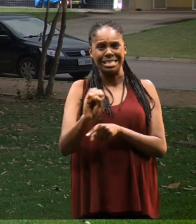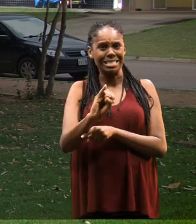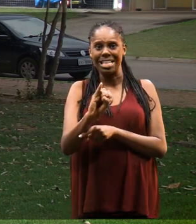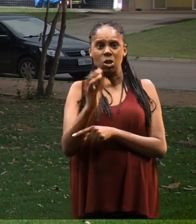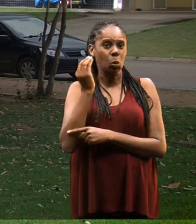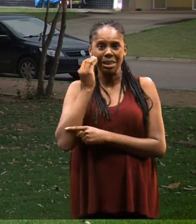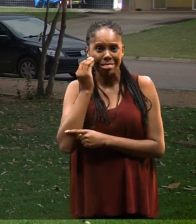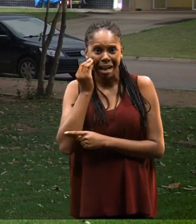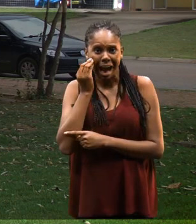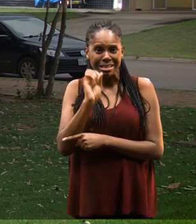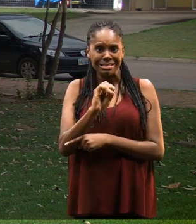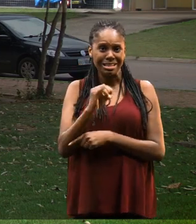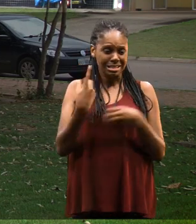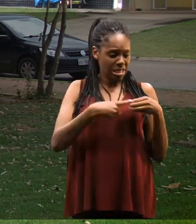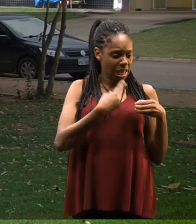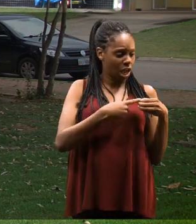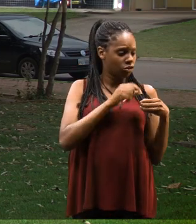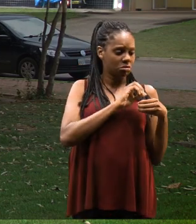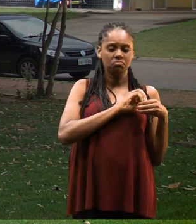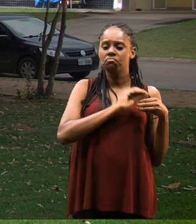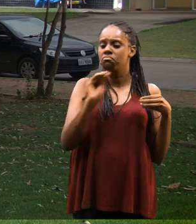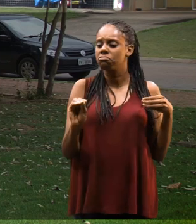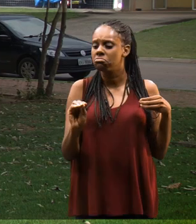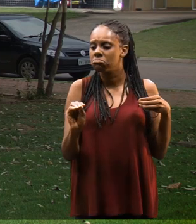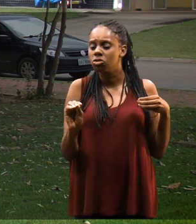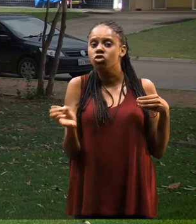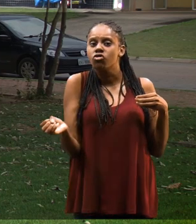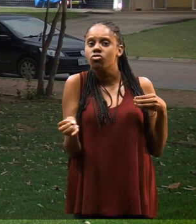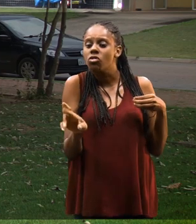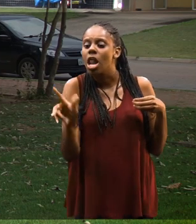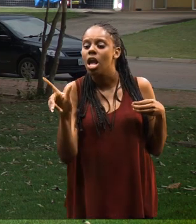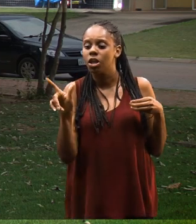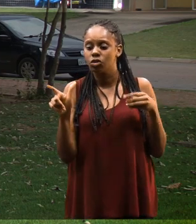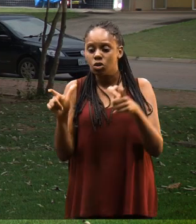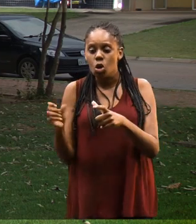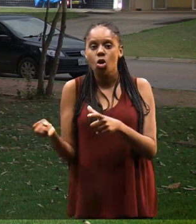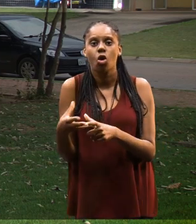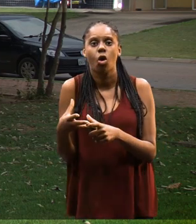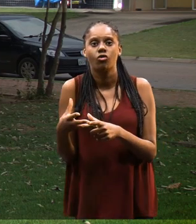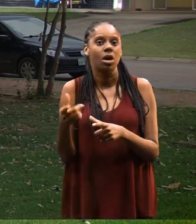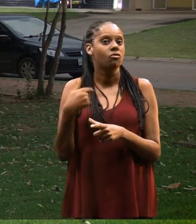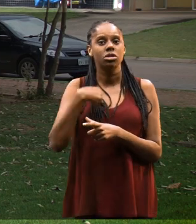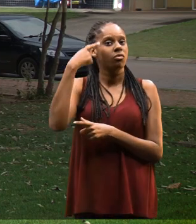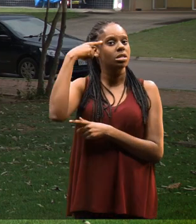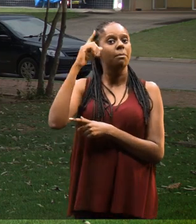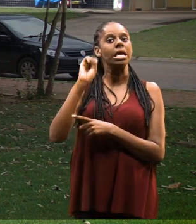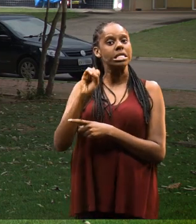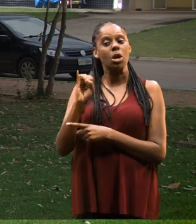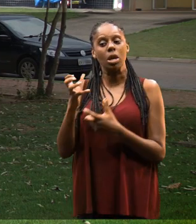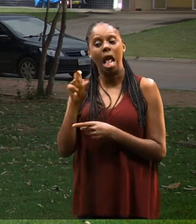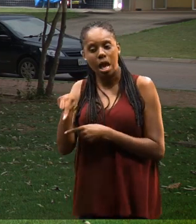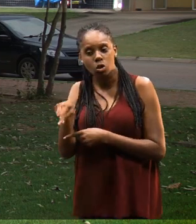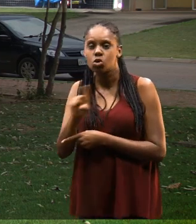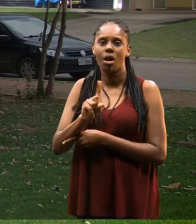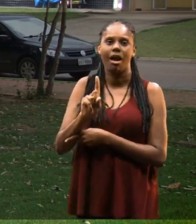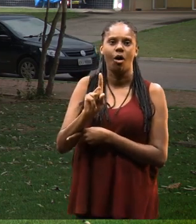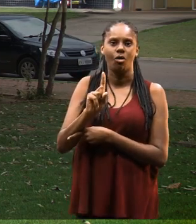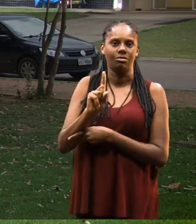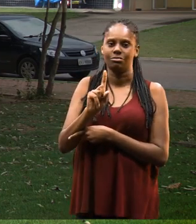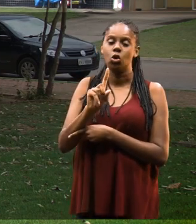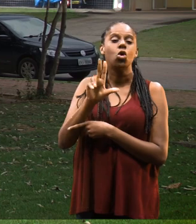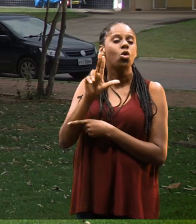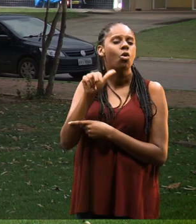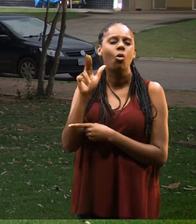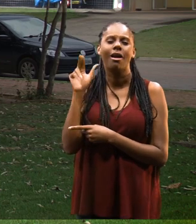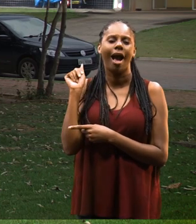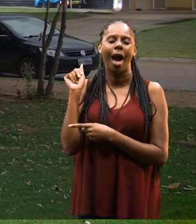porque se você não se arriscar, não sair da sua cidade, não vir para um lugar diferente, você nunca vai saber se era aquilo mesmo que você queria. E